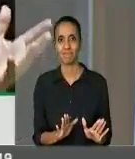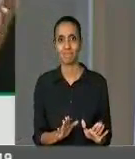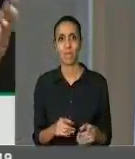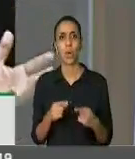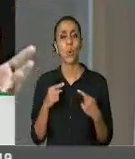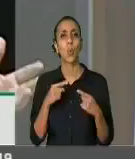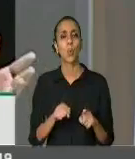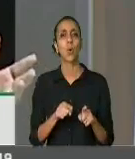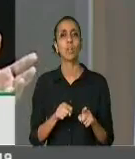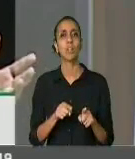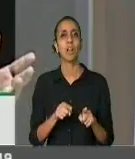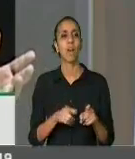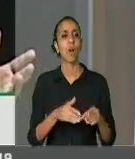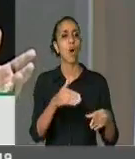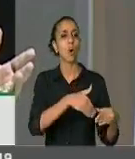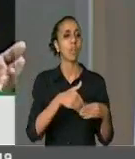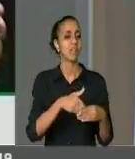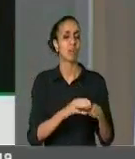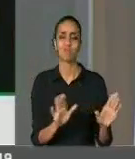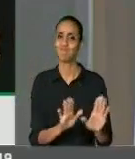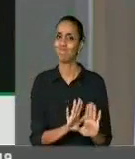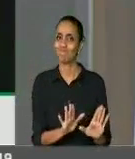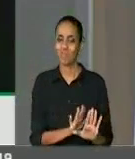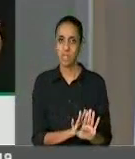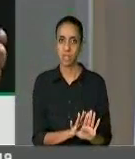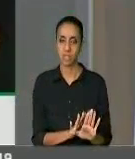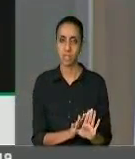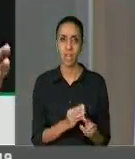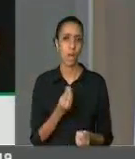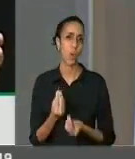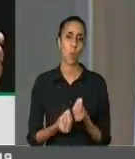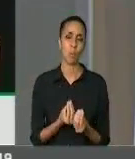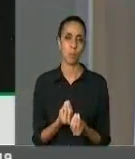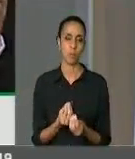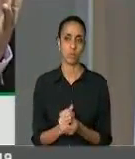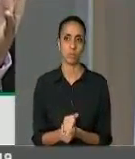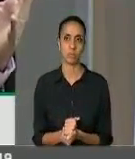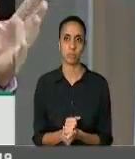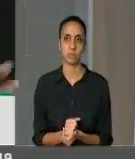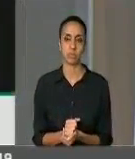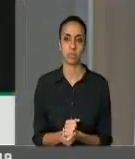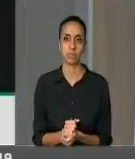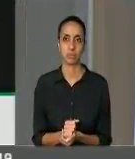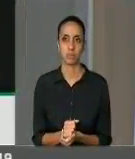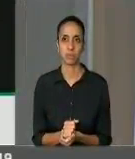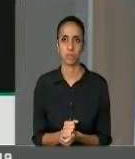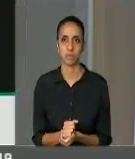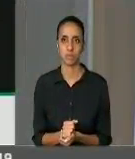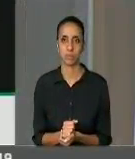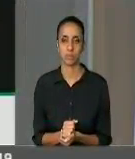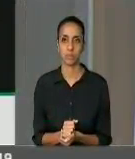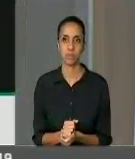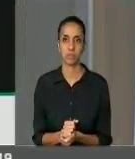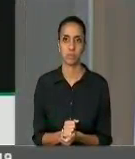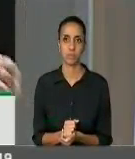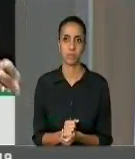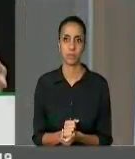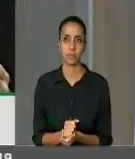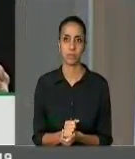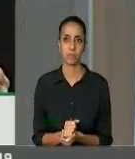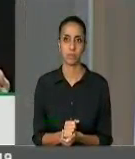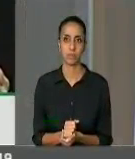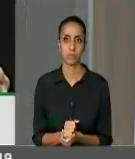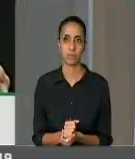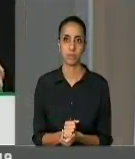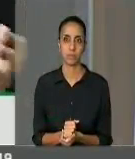soberania do voto. Não é possível mais pensar em qualquer alternativa para